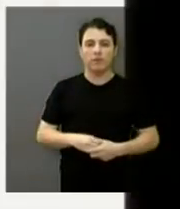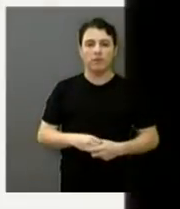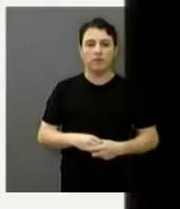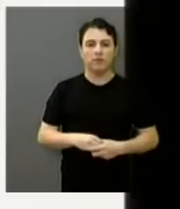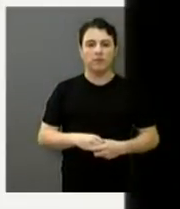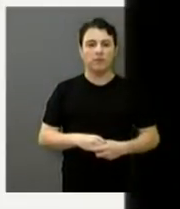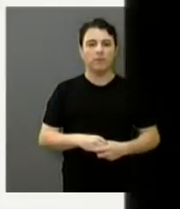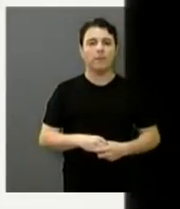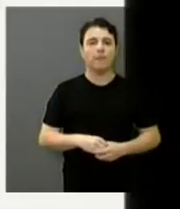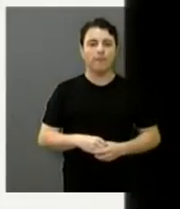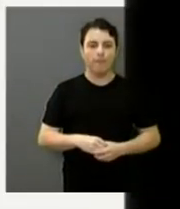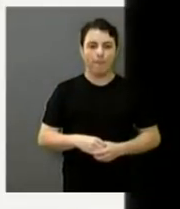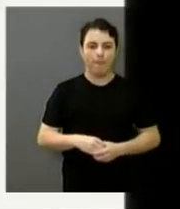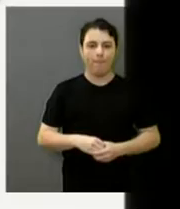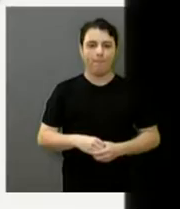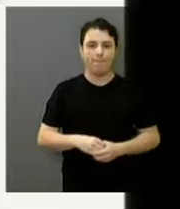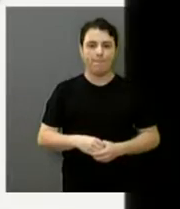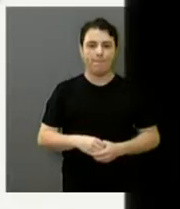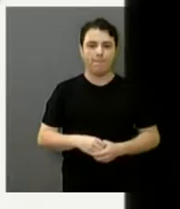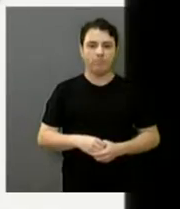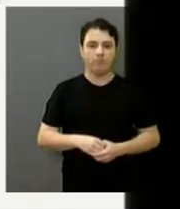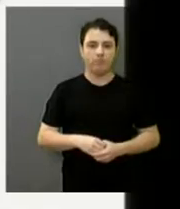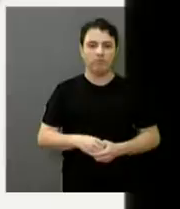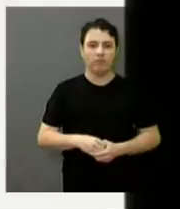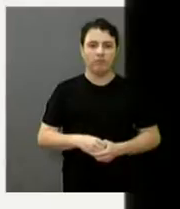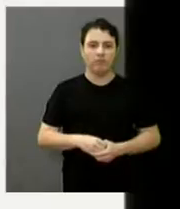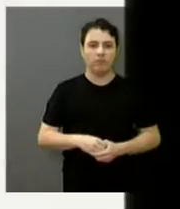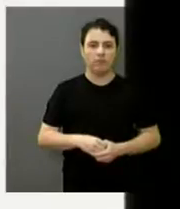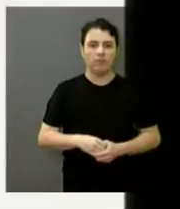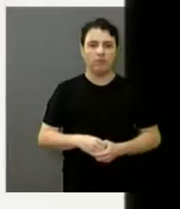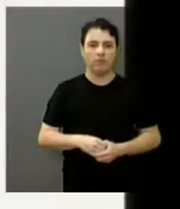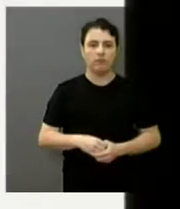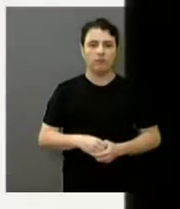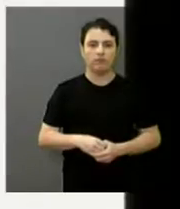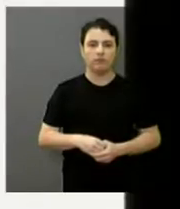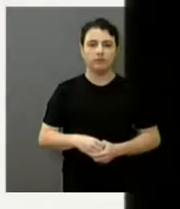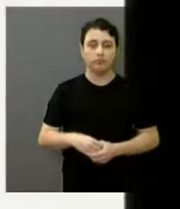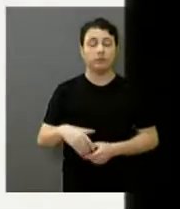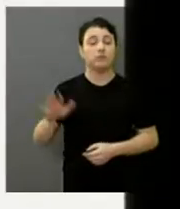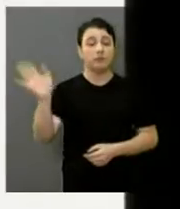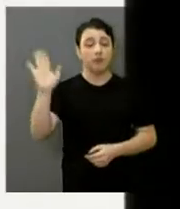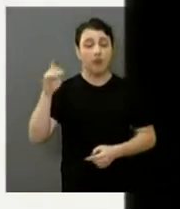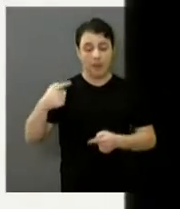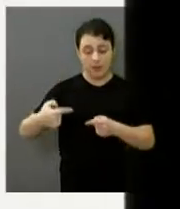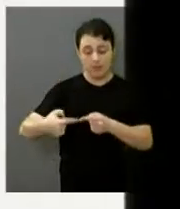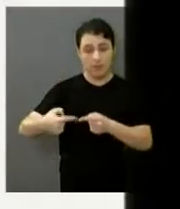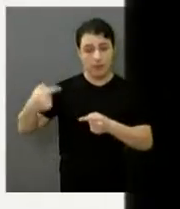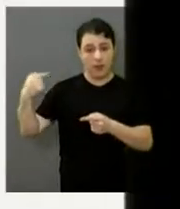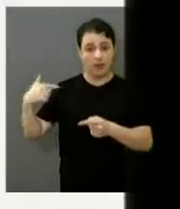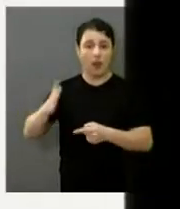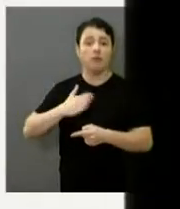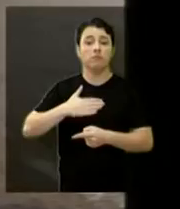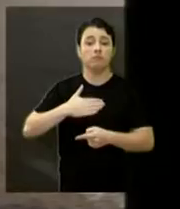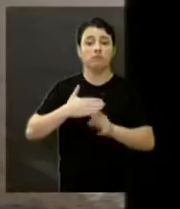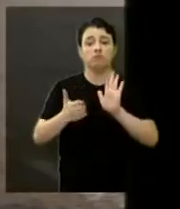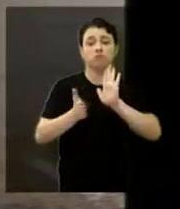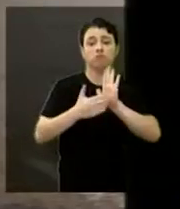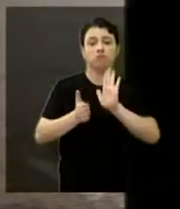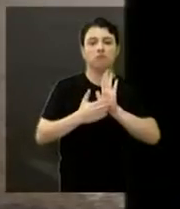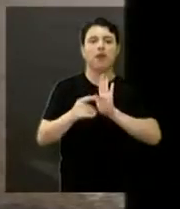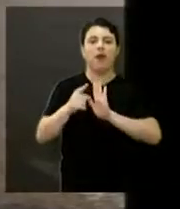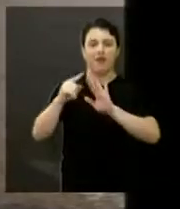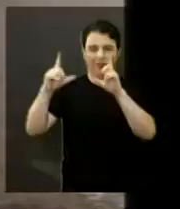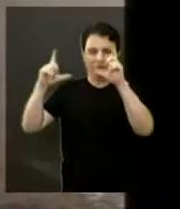Pode pôr a foto, por favor? Olha aí, a semana passada, uma indicação minha aí, pode pôr as fotos já?